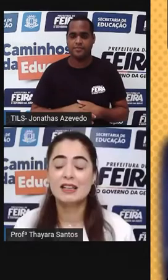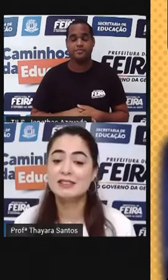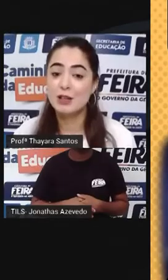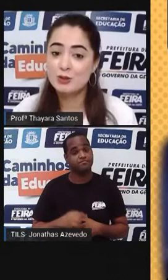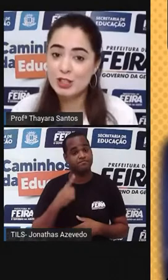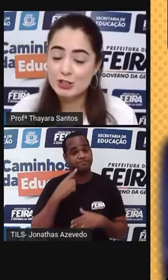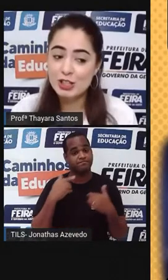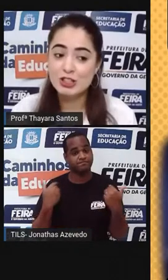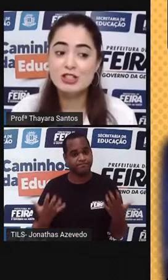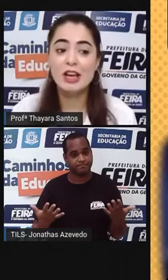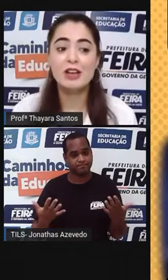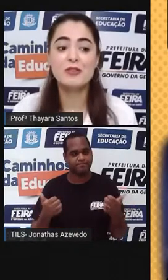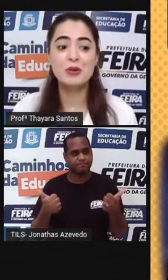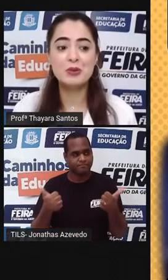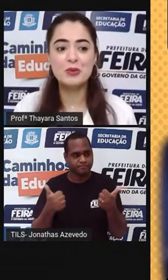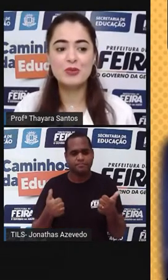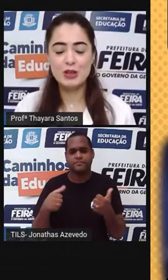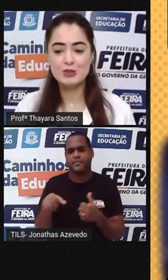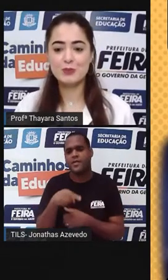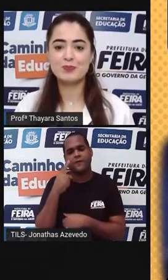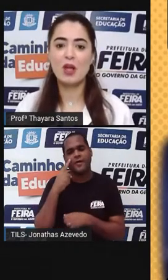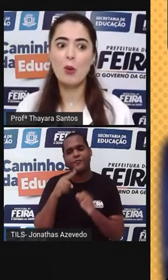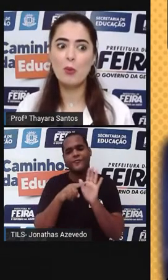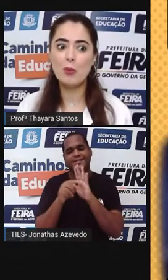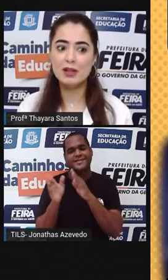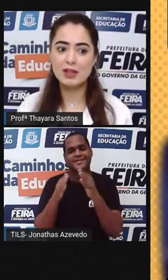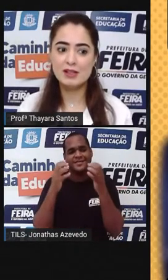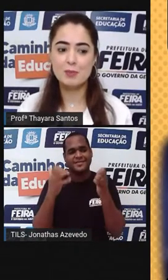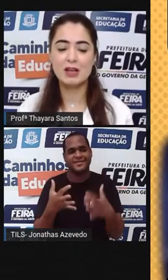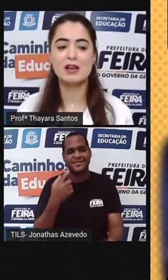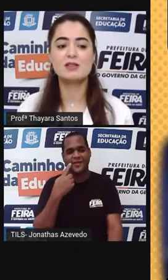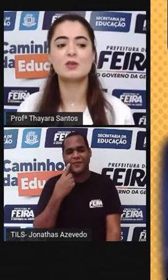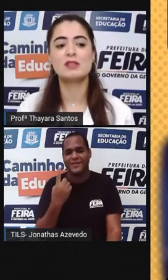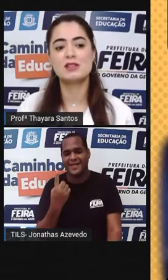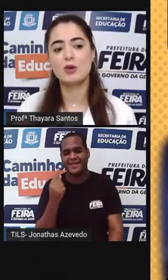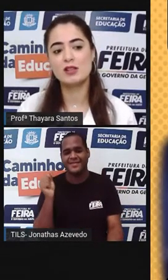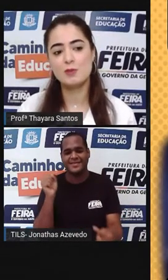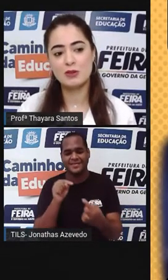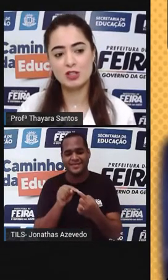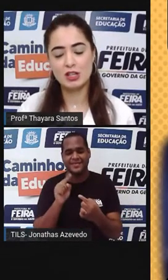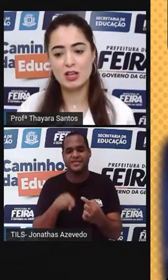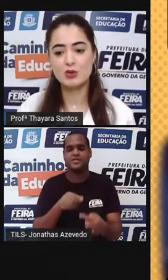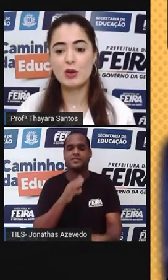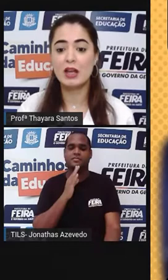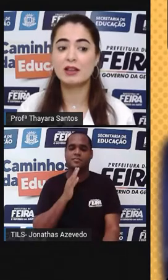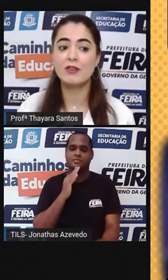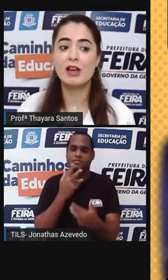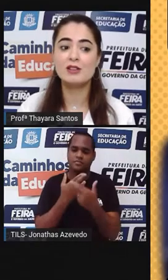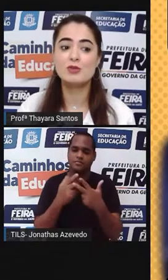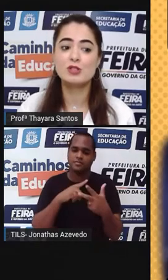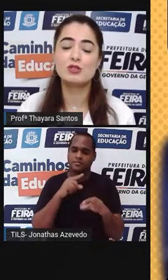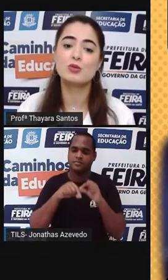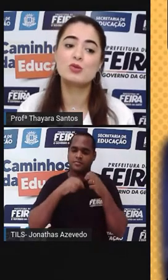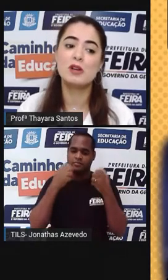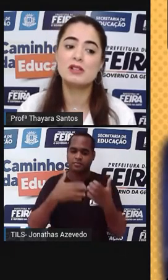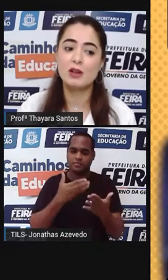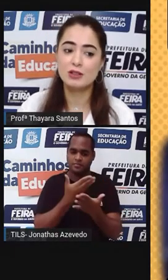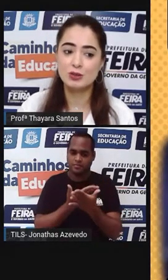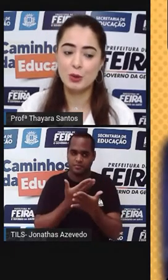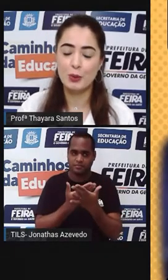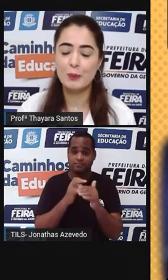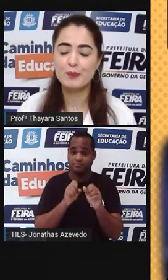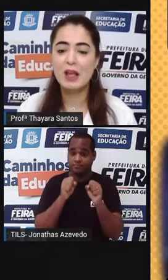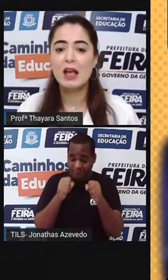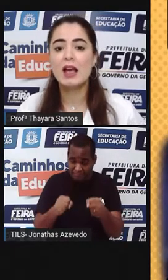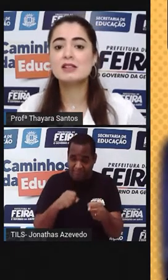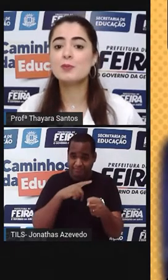Então, gente, a gente já viu no vídeo uma das aplicações desse conhecimento genético, que é através dos estudos com as células